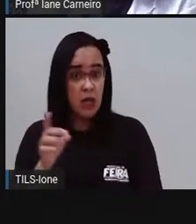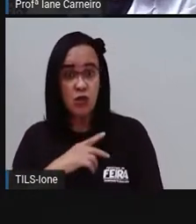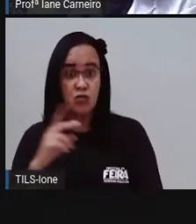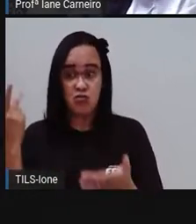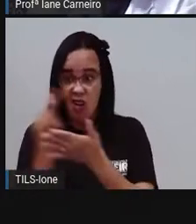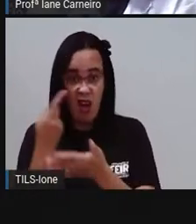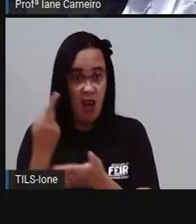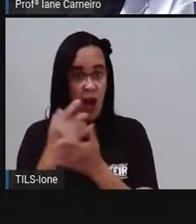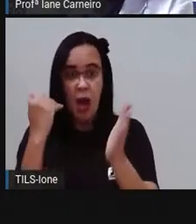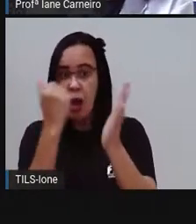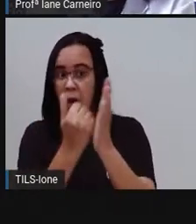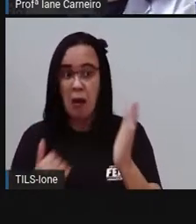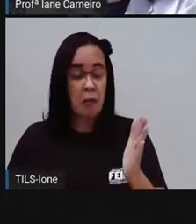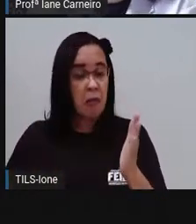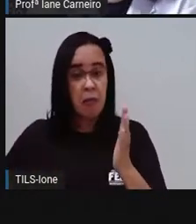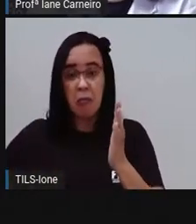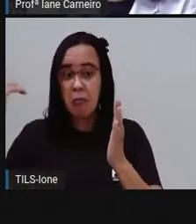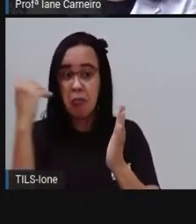medo de bicho papão.